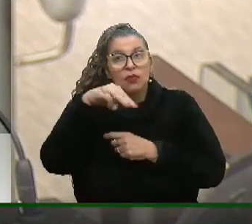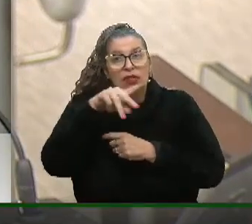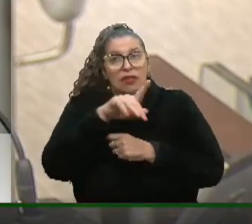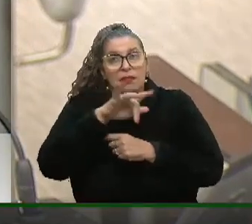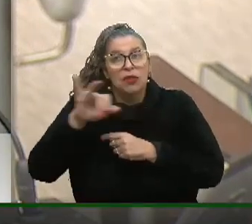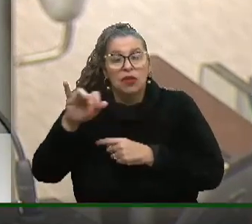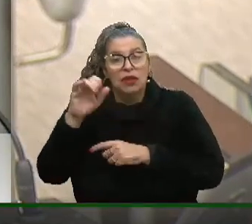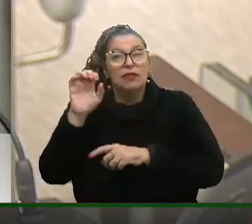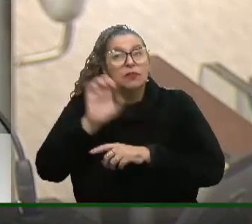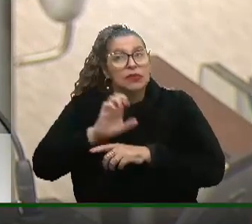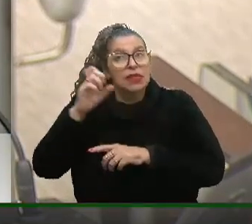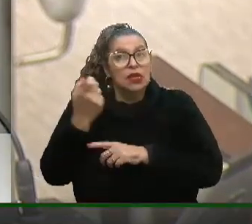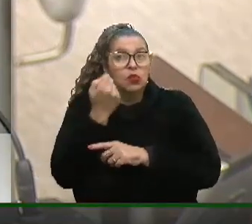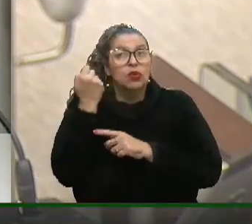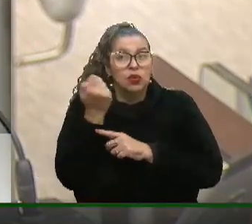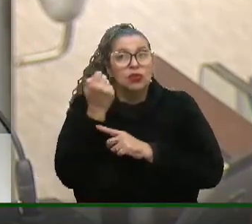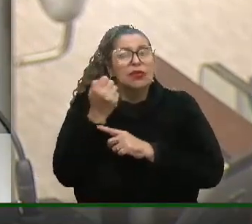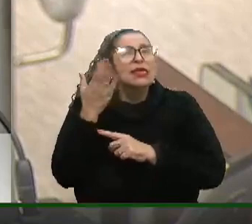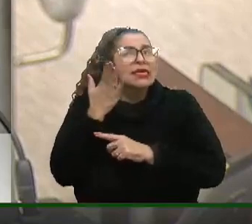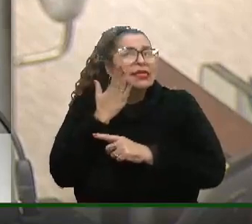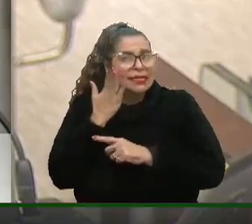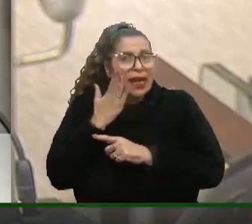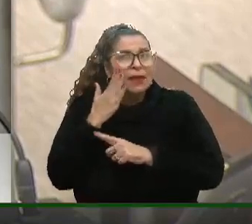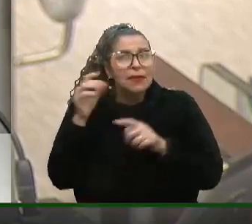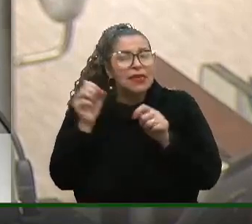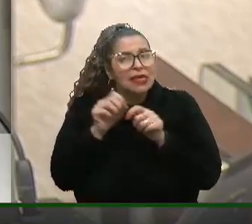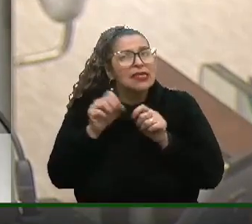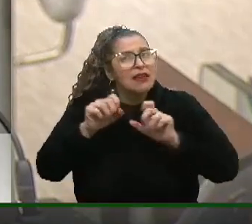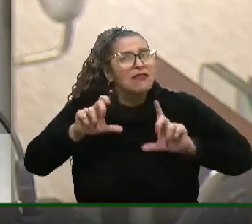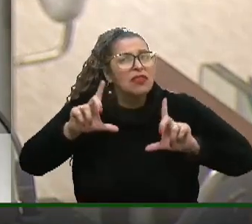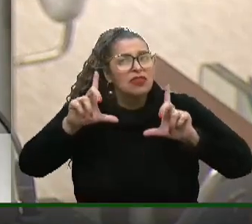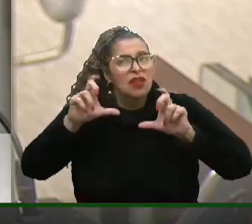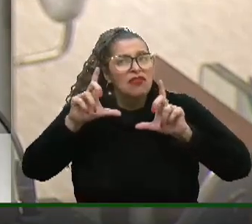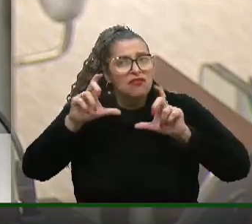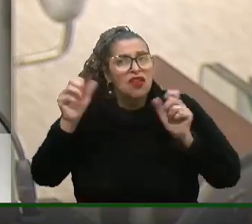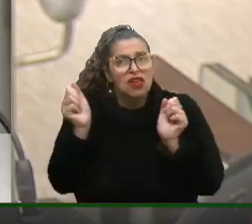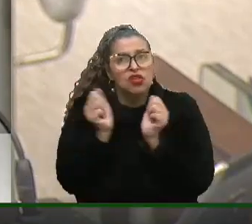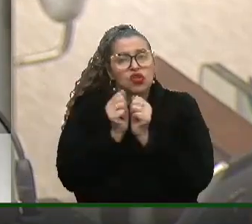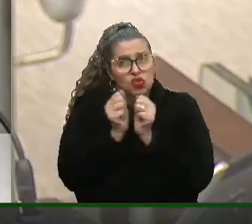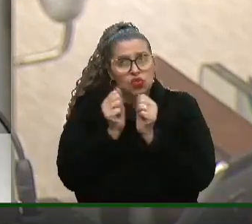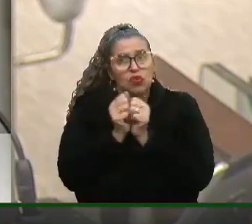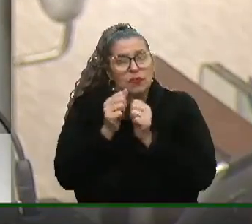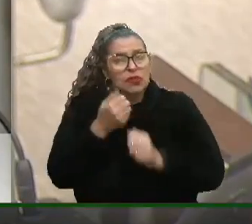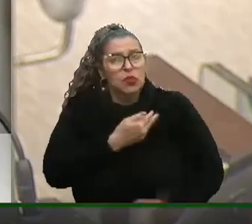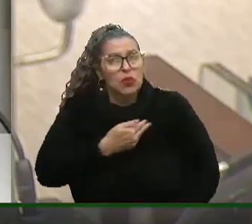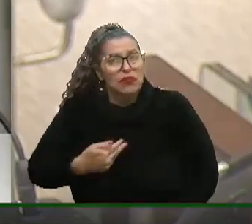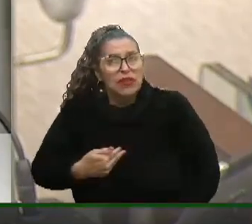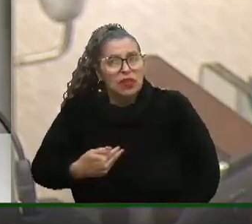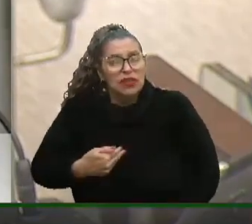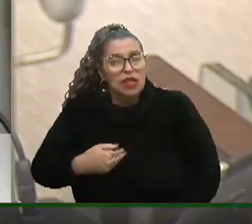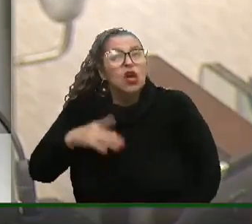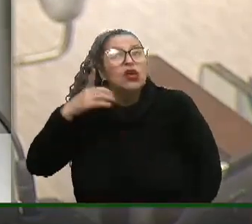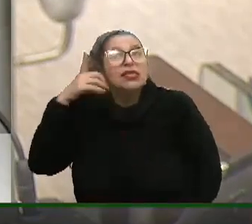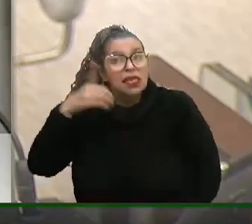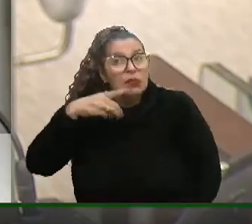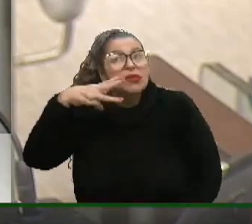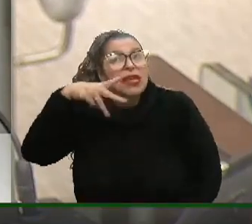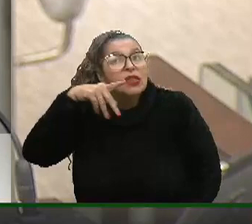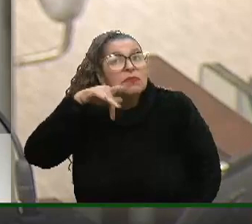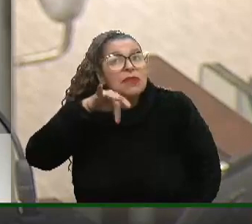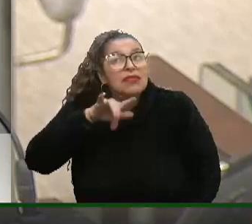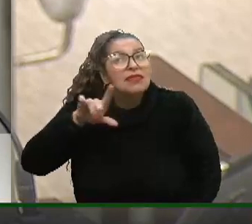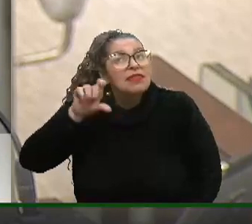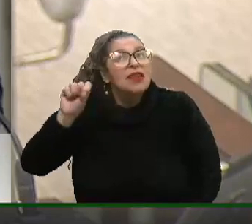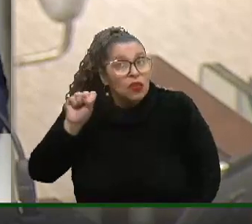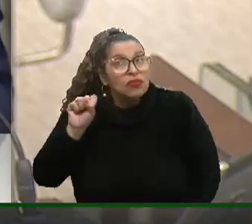para o Rio Grande do Sul. Sabe quem estava na foto, junto comigo e com o governador? O deputado Matheus Vesp.